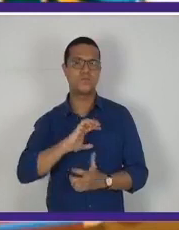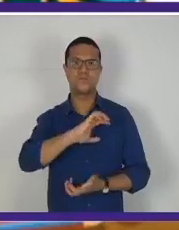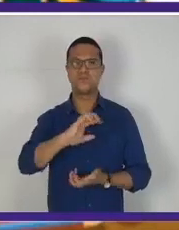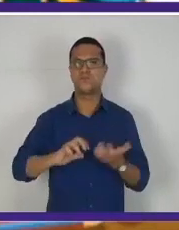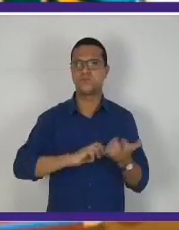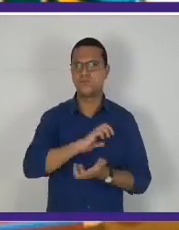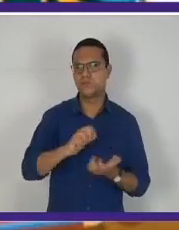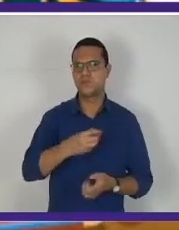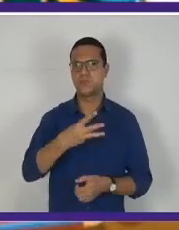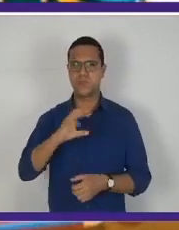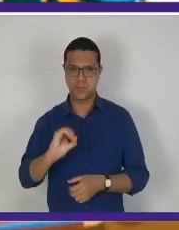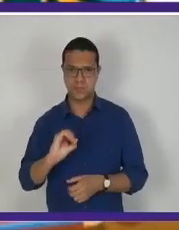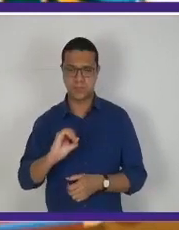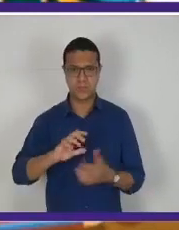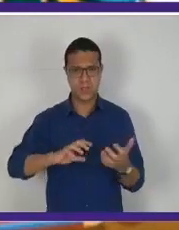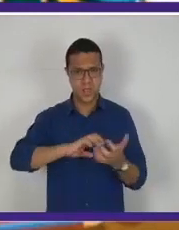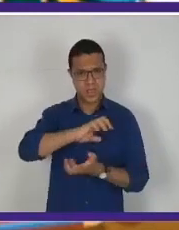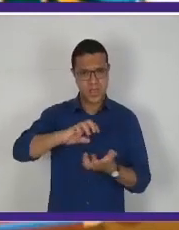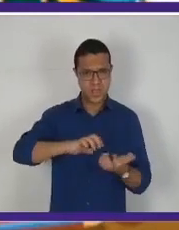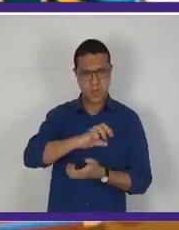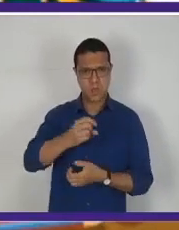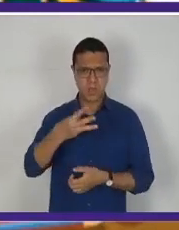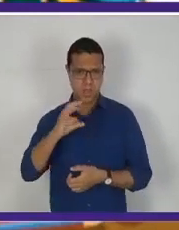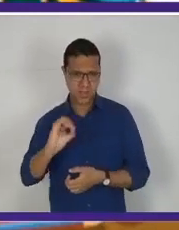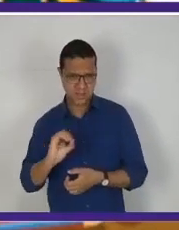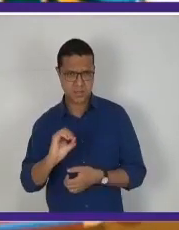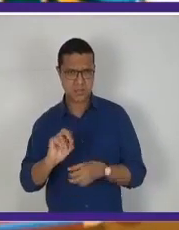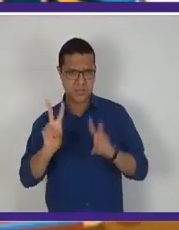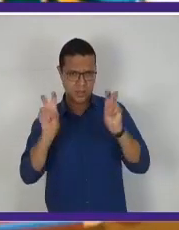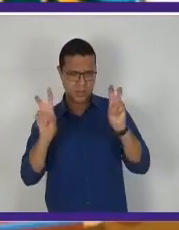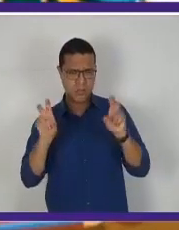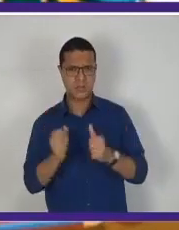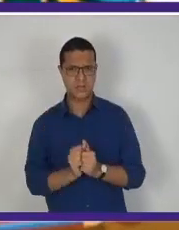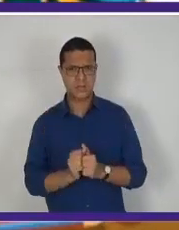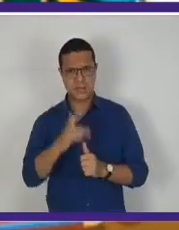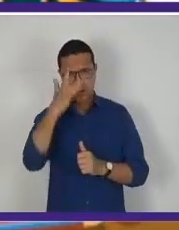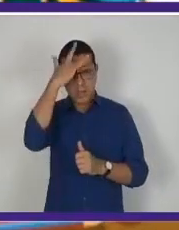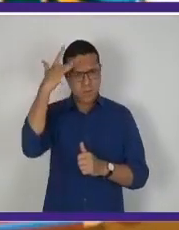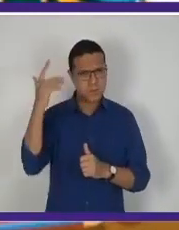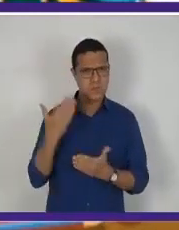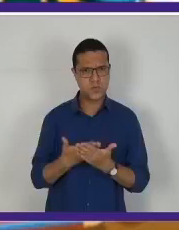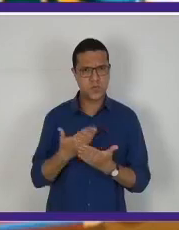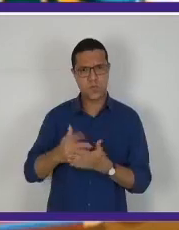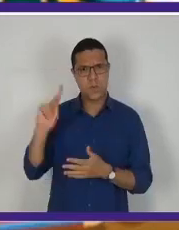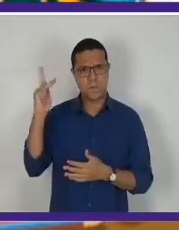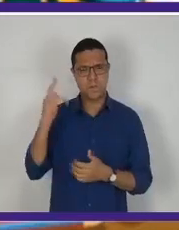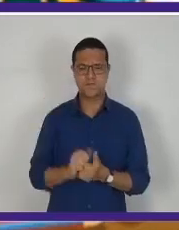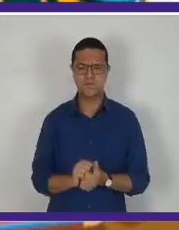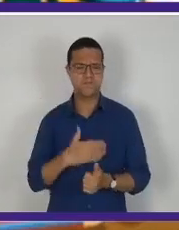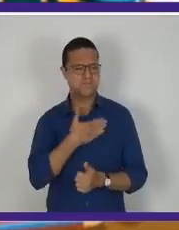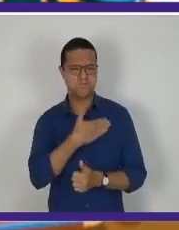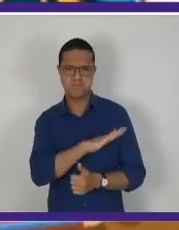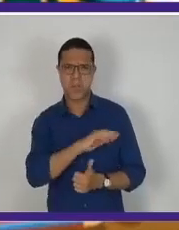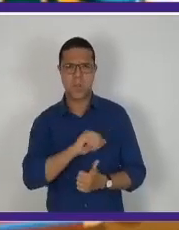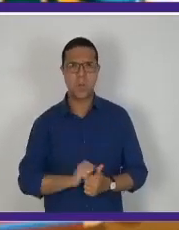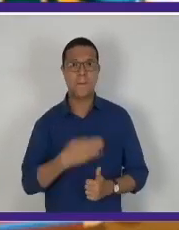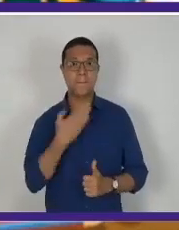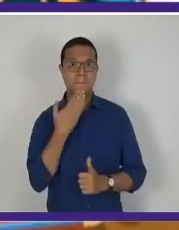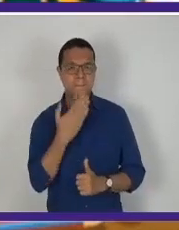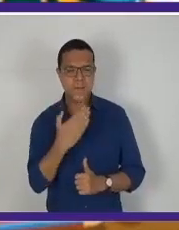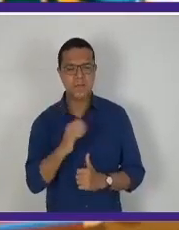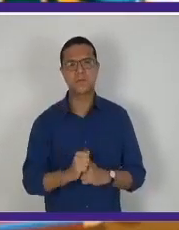A expressão Revolução de 30 é um pouco contestada pelos historiadores. Eles